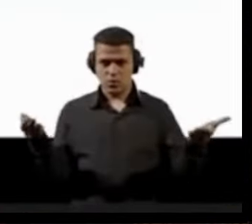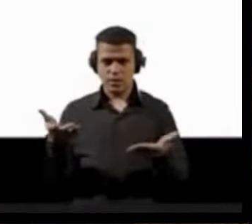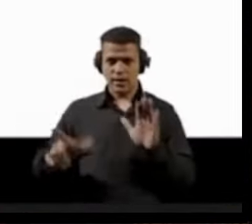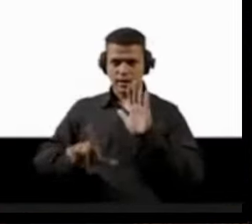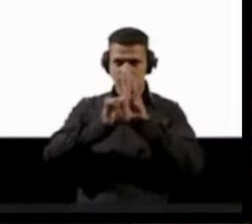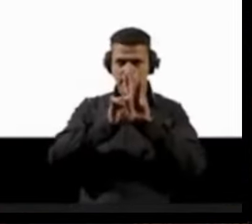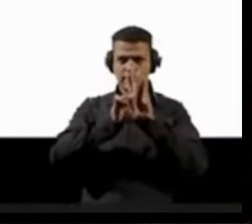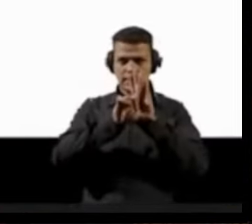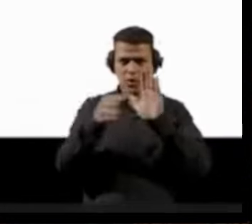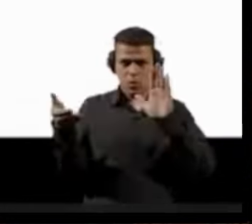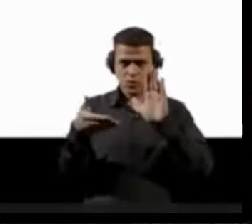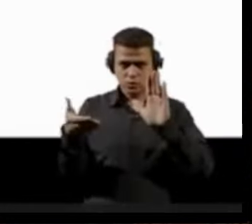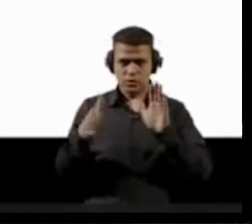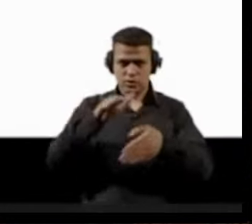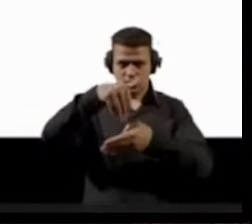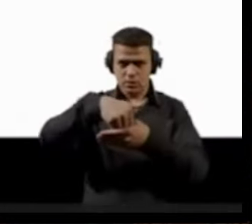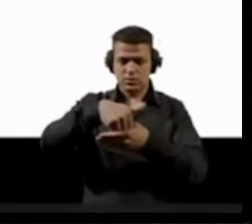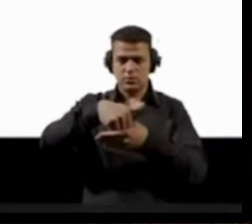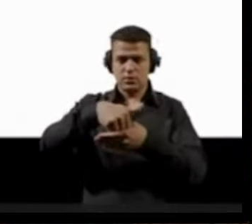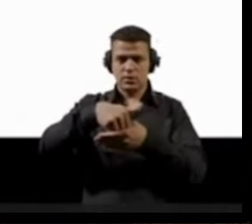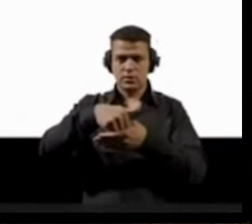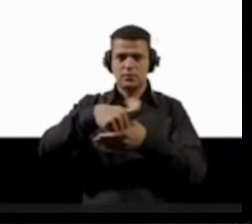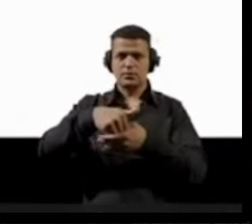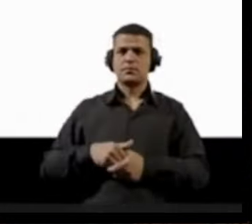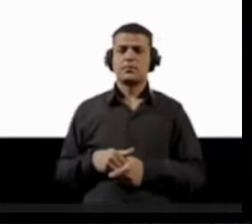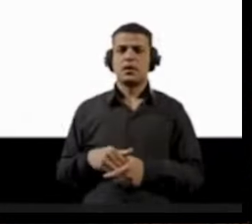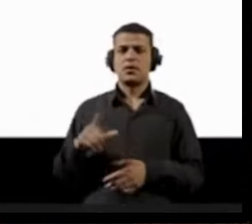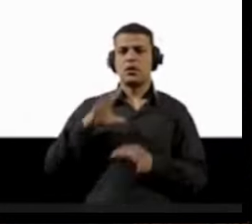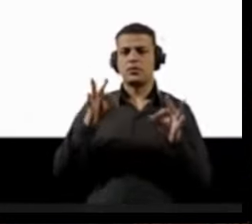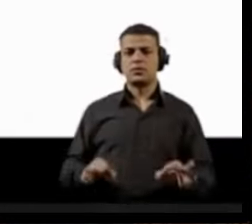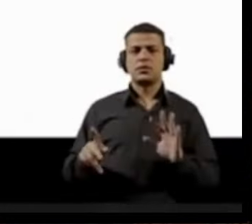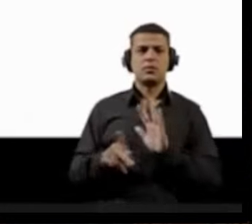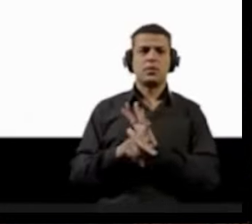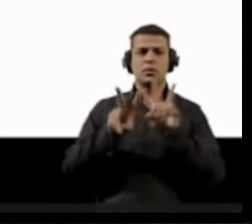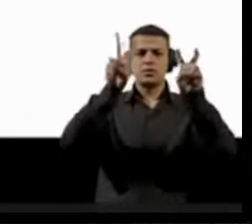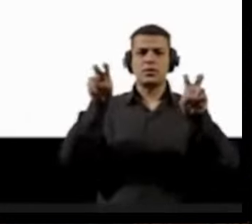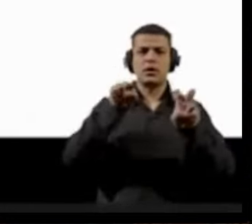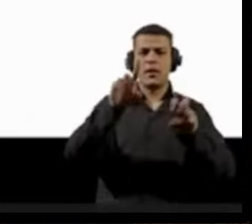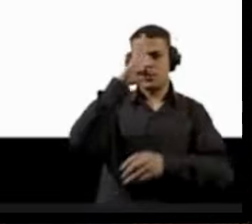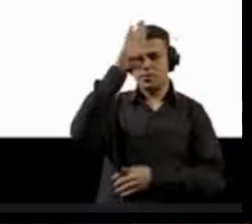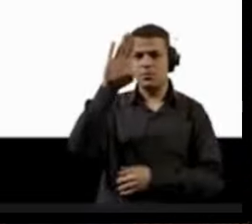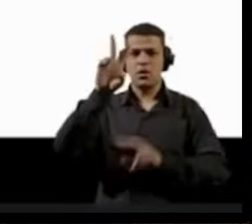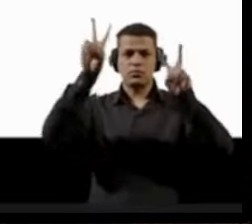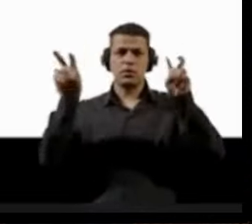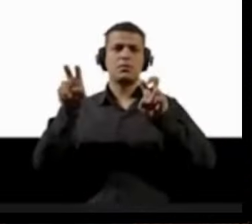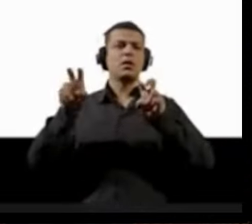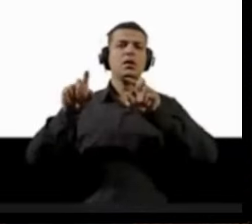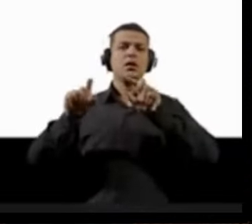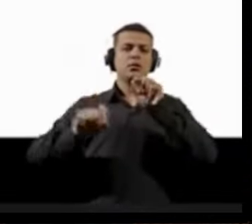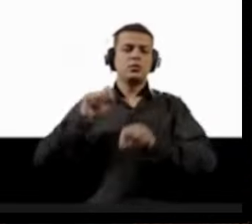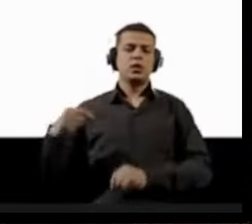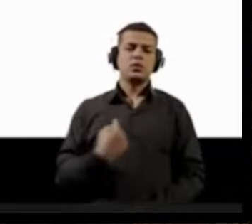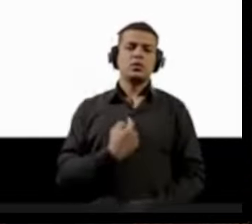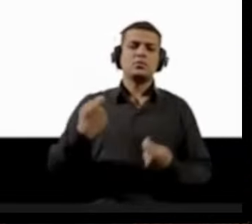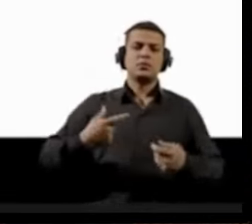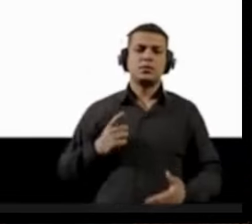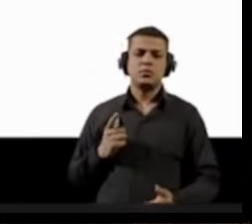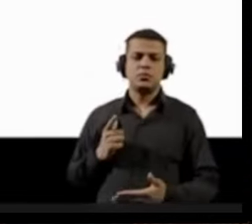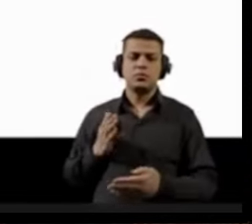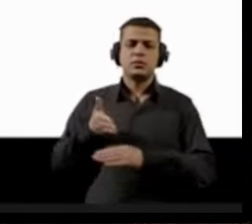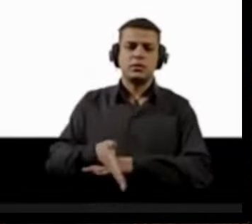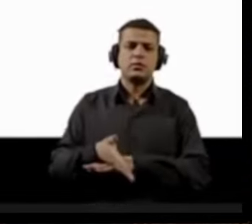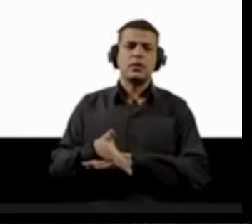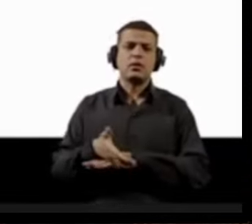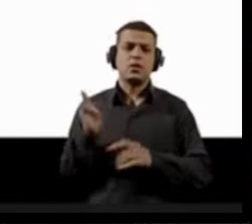a lei eleitoral hoje, prestem atenção porque eu tenho a convicção que esse assunto talvez seja o principal assunto que nós temos que enfrentar no momento. A lei